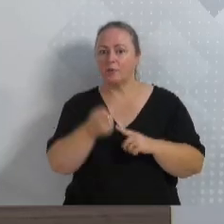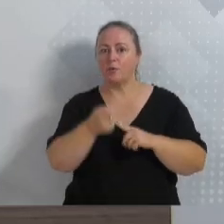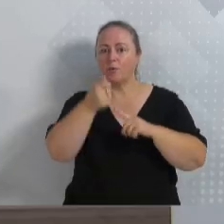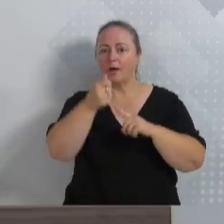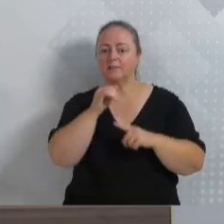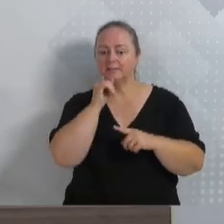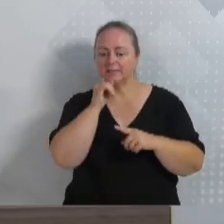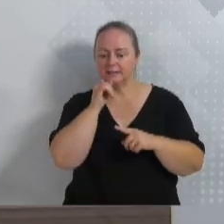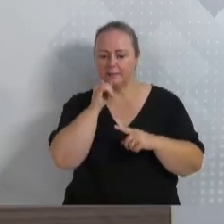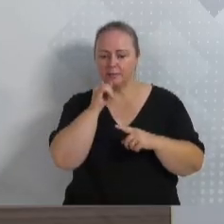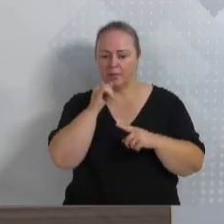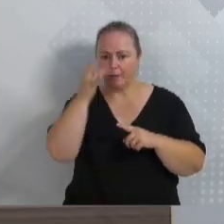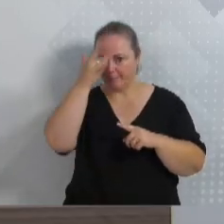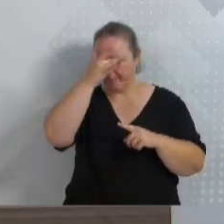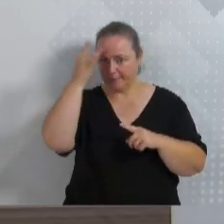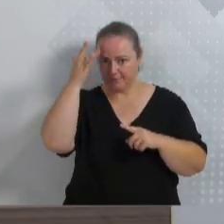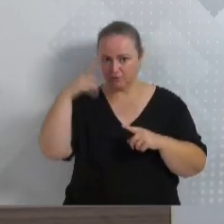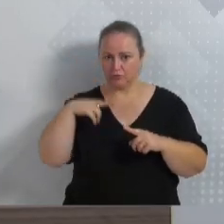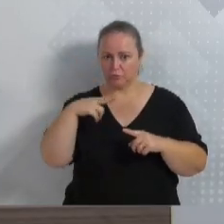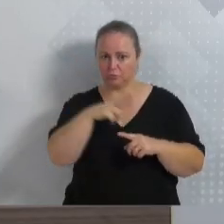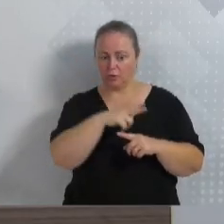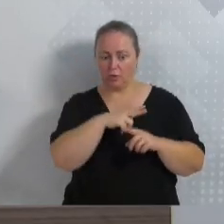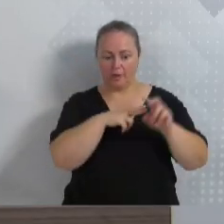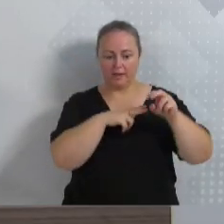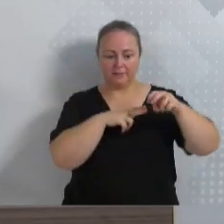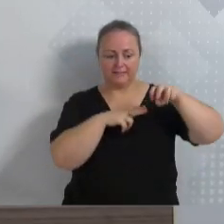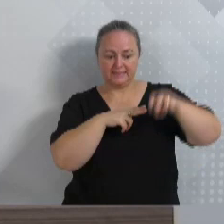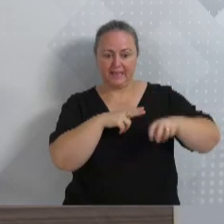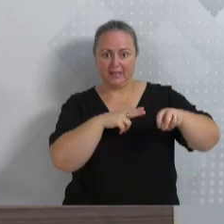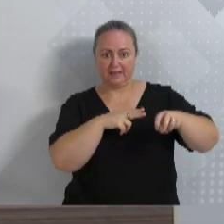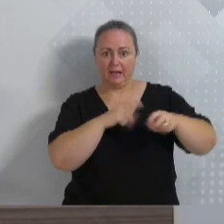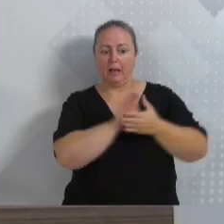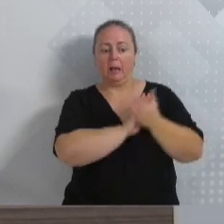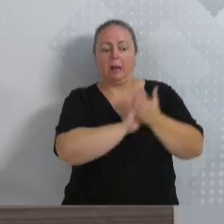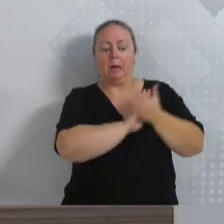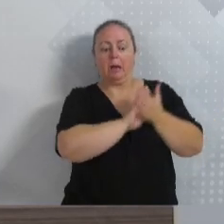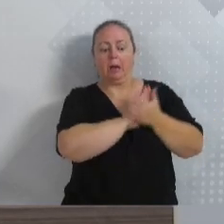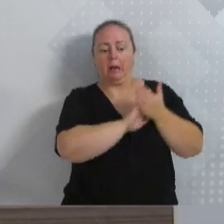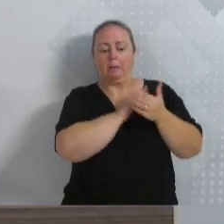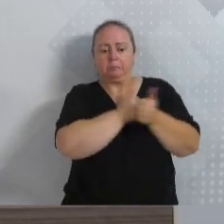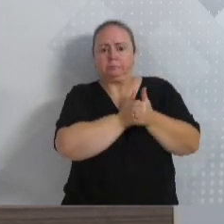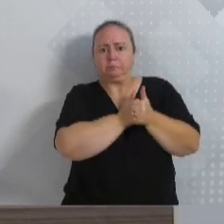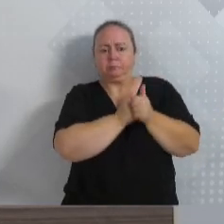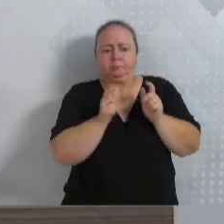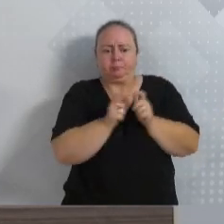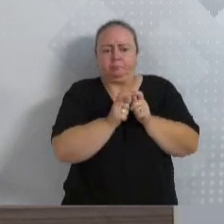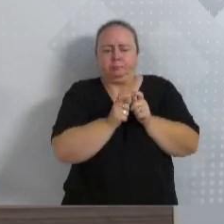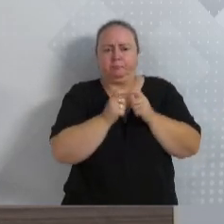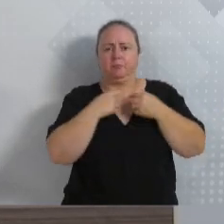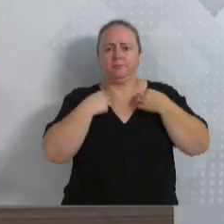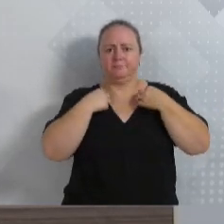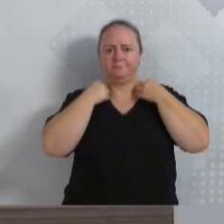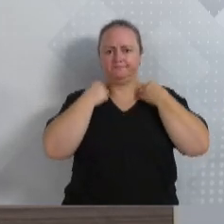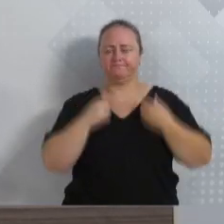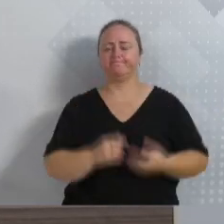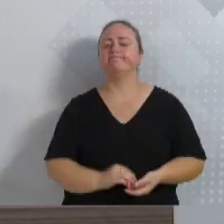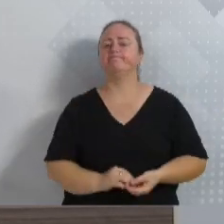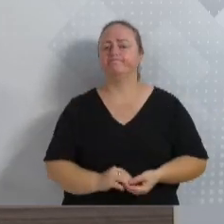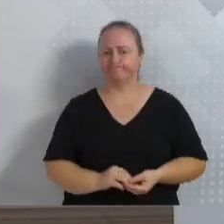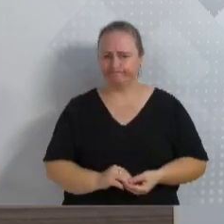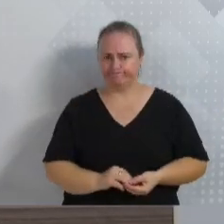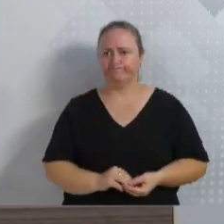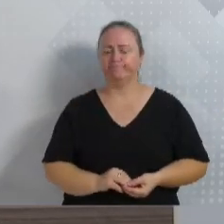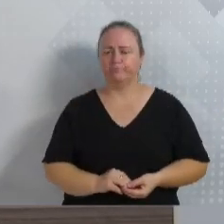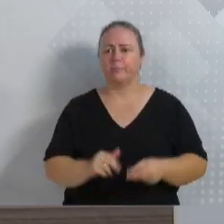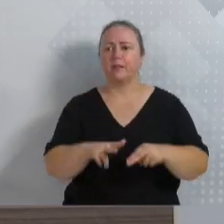lá, atrás. Mas é um lugar muito restrito. E aí a gente gostaria de pedir aos senhores vereadores e